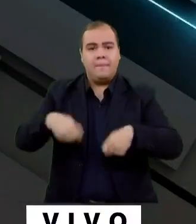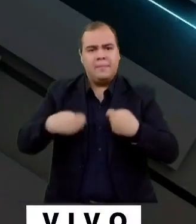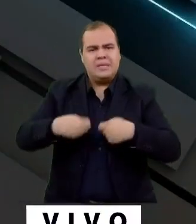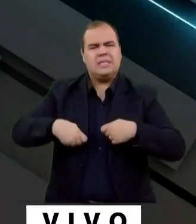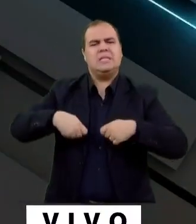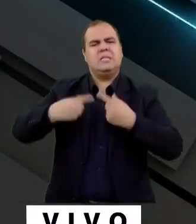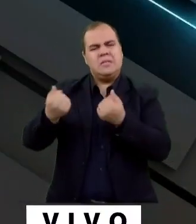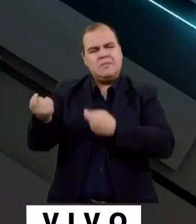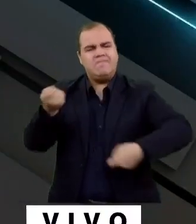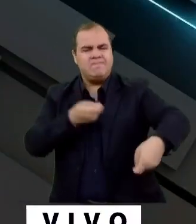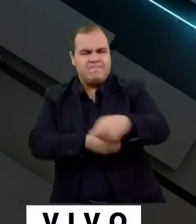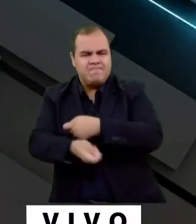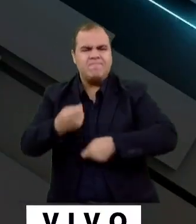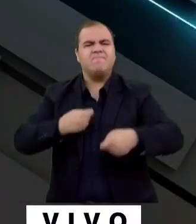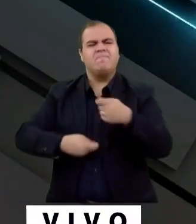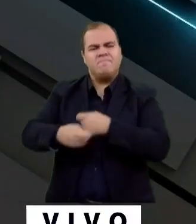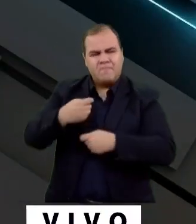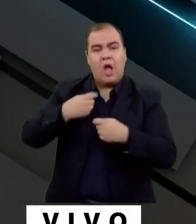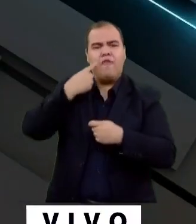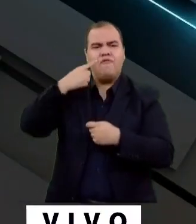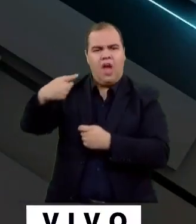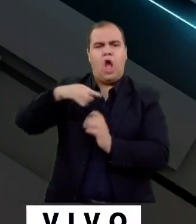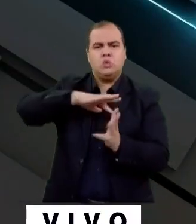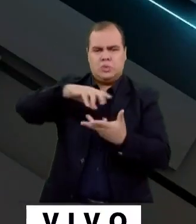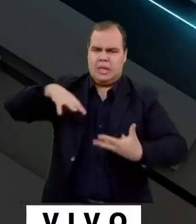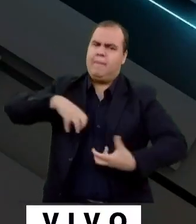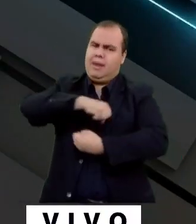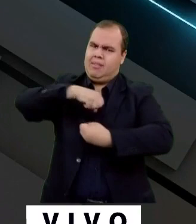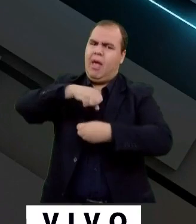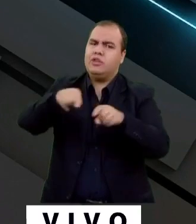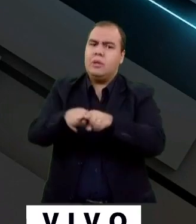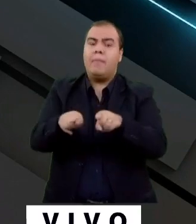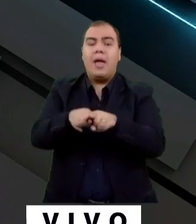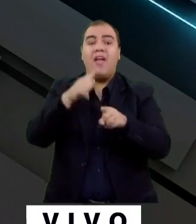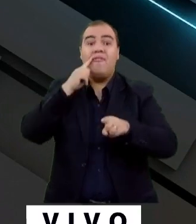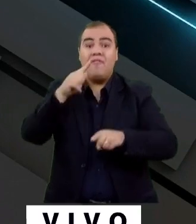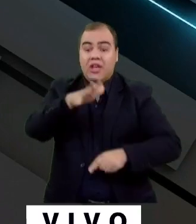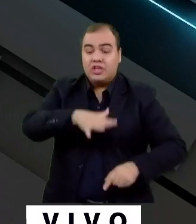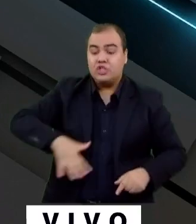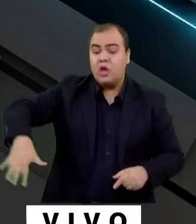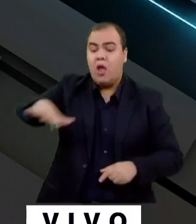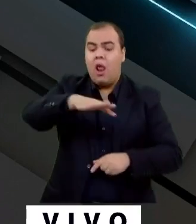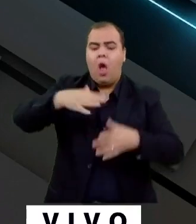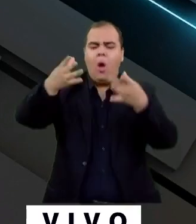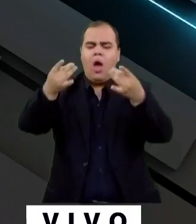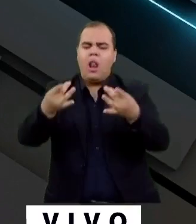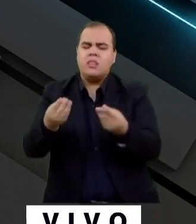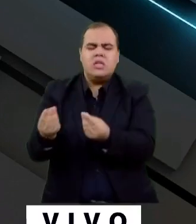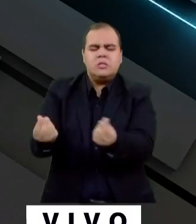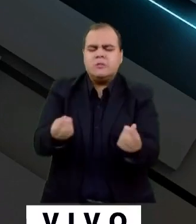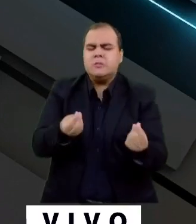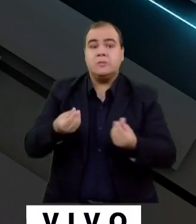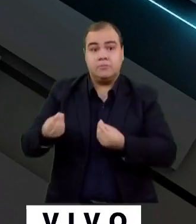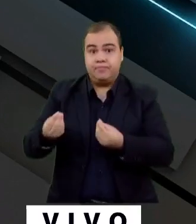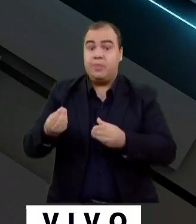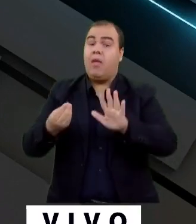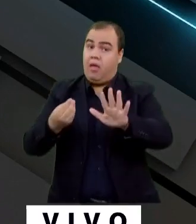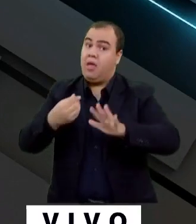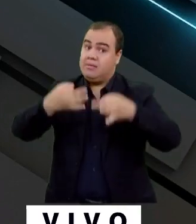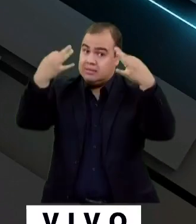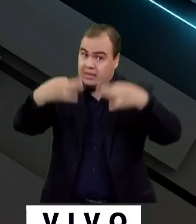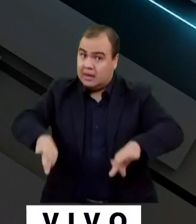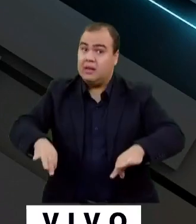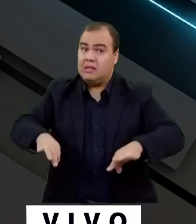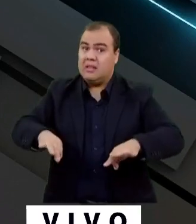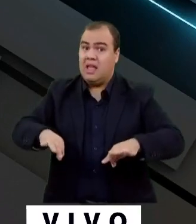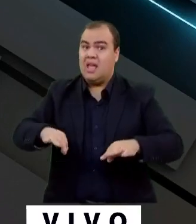bases sustentadas. Isso é o nós temos que estimular. O bom exemplo, que é generalizadamente a característica da maioria. Portanto, não tenha dúvida de que toda e qualquer